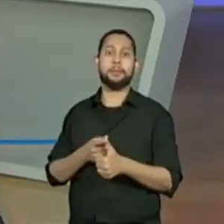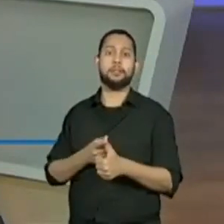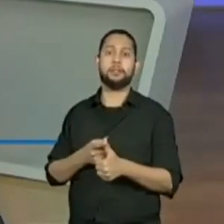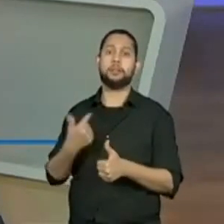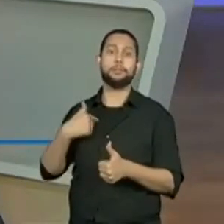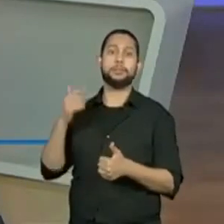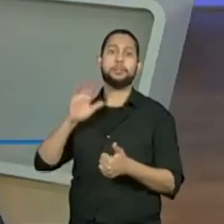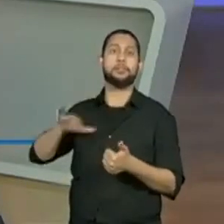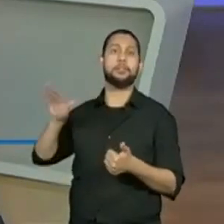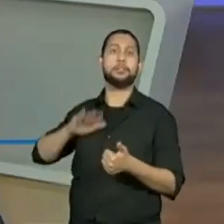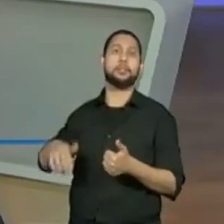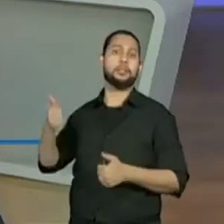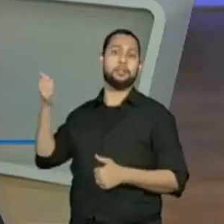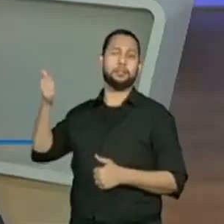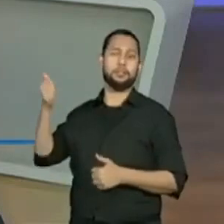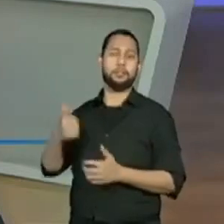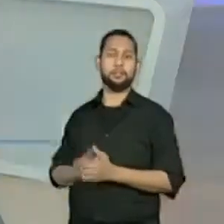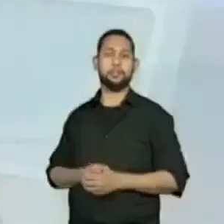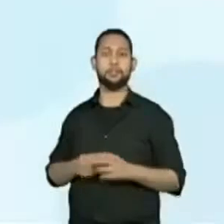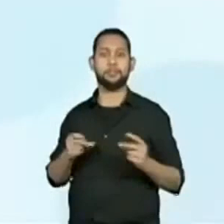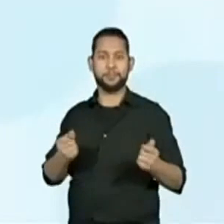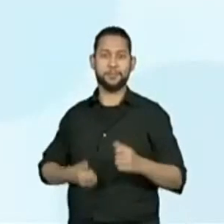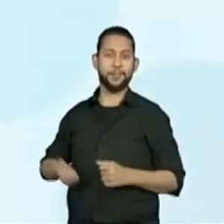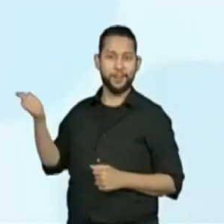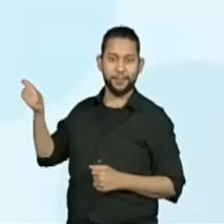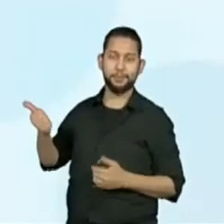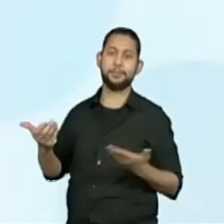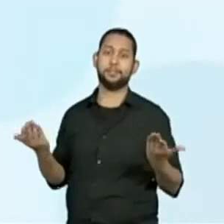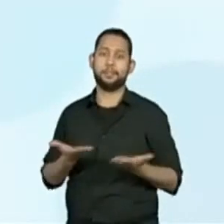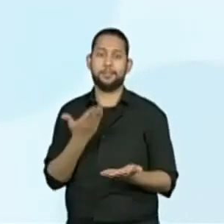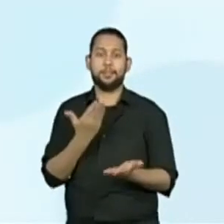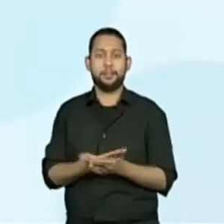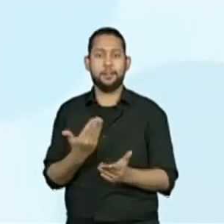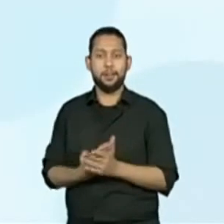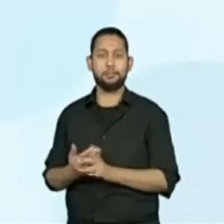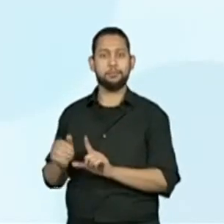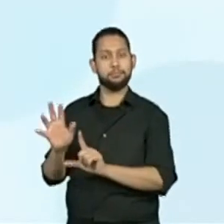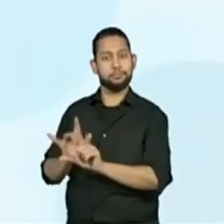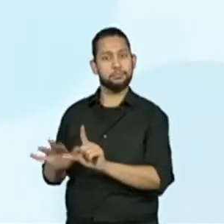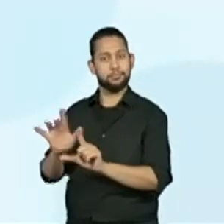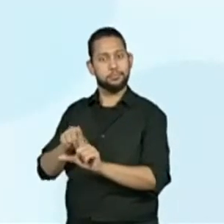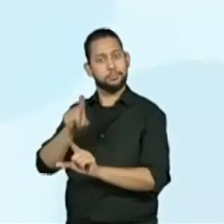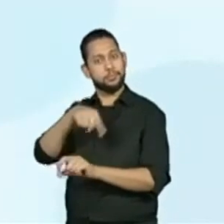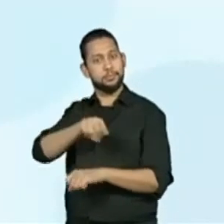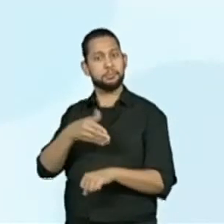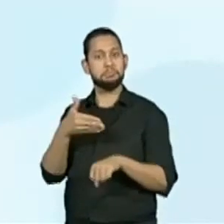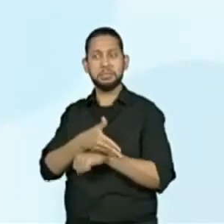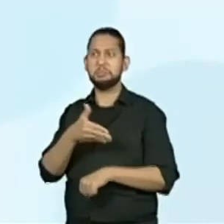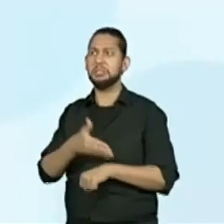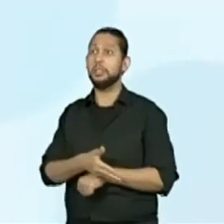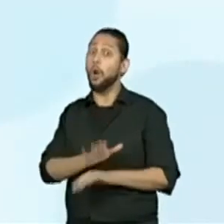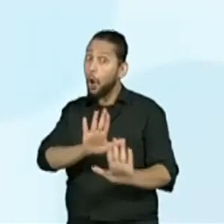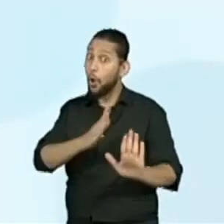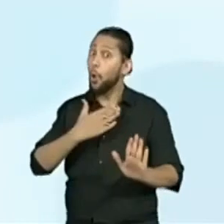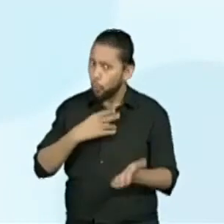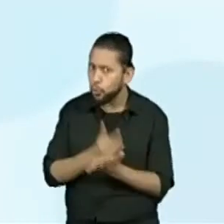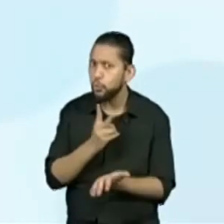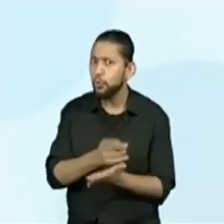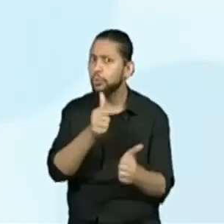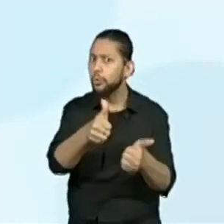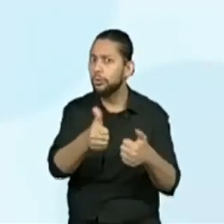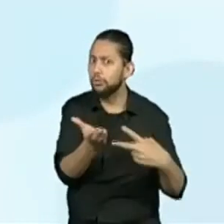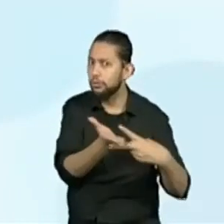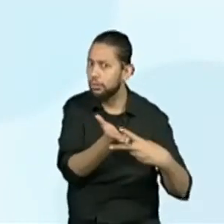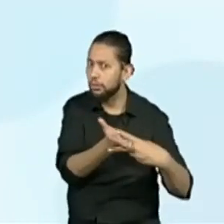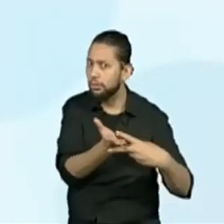passar. Rapidez. Ah, deu. Olha só, telinha de participação de vocês. Vocês estão, continuem participando,